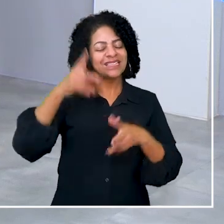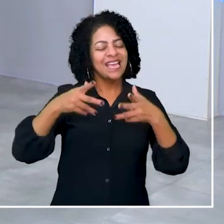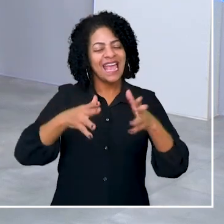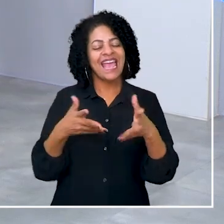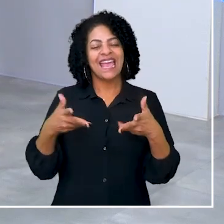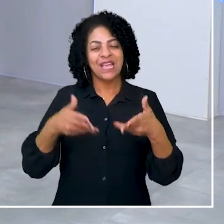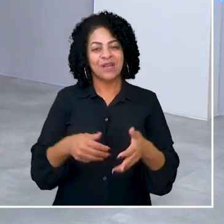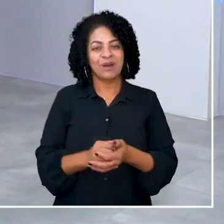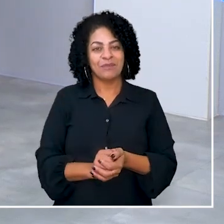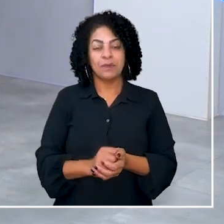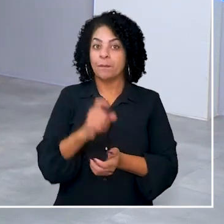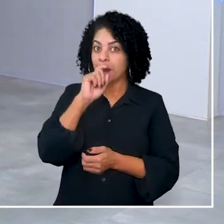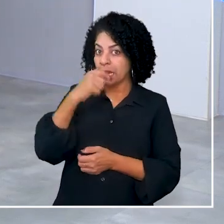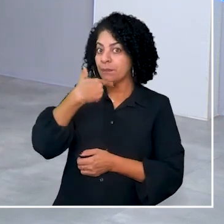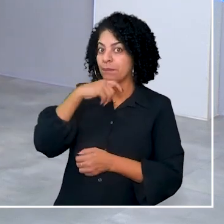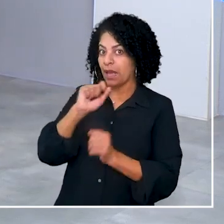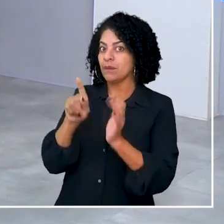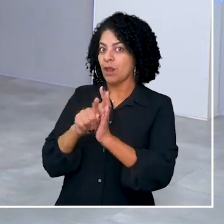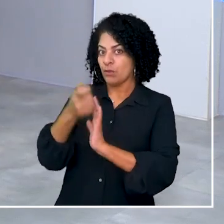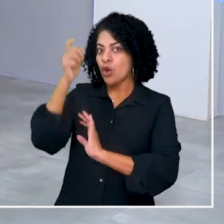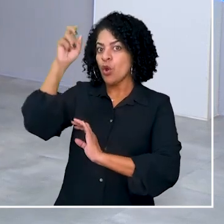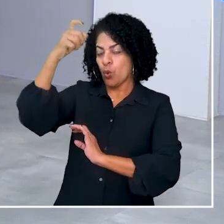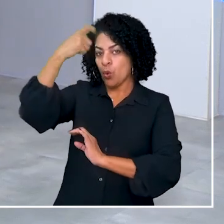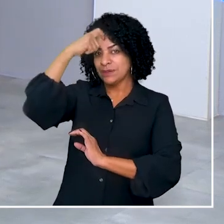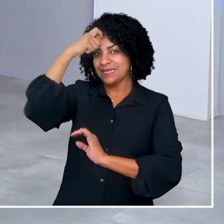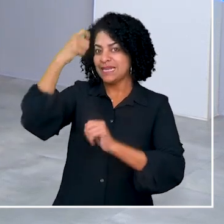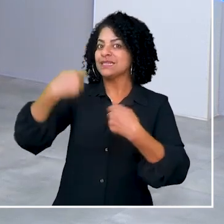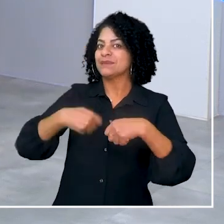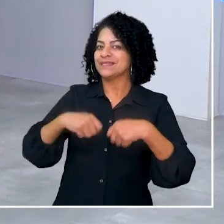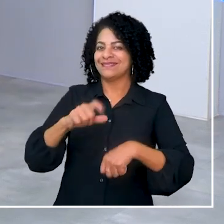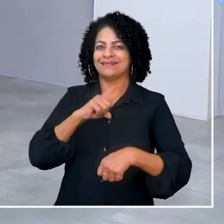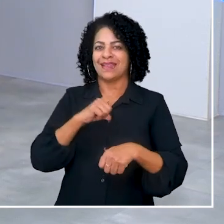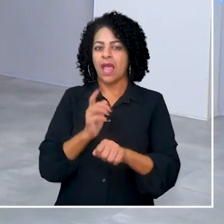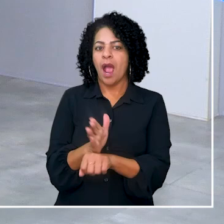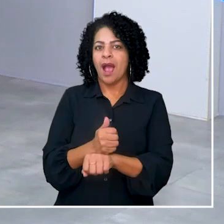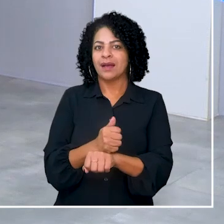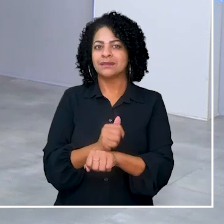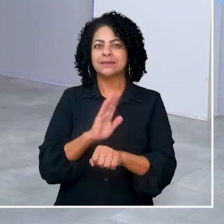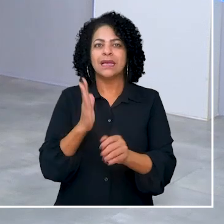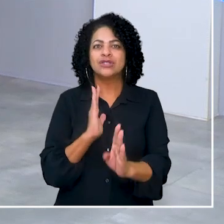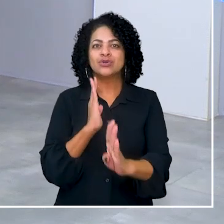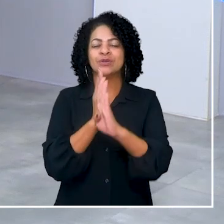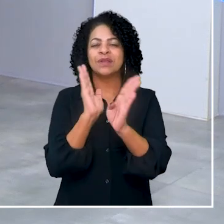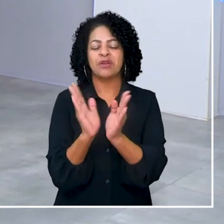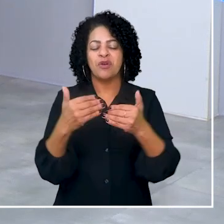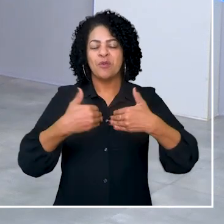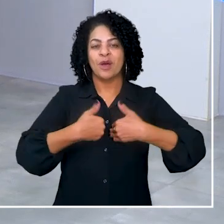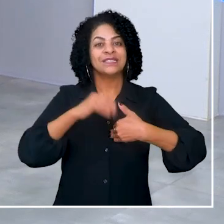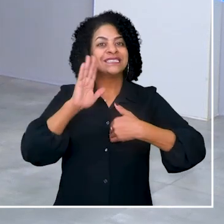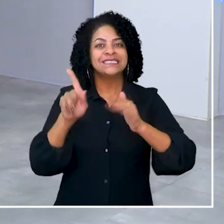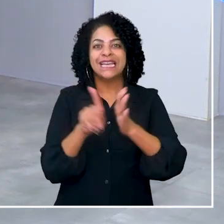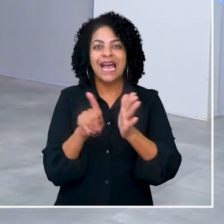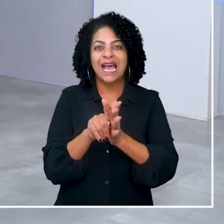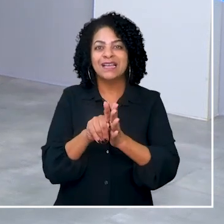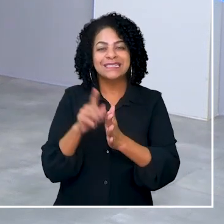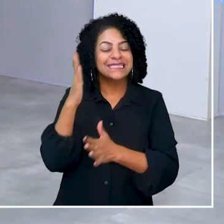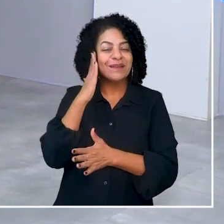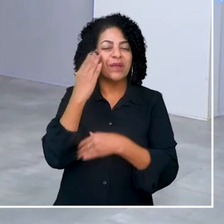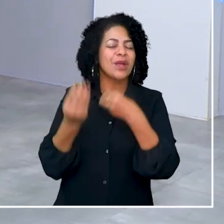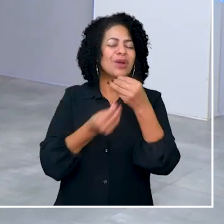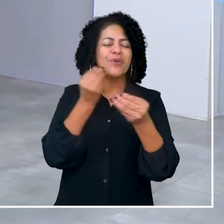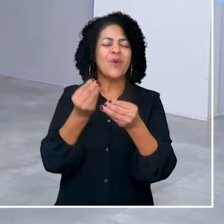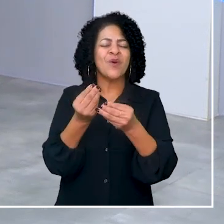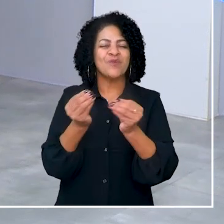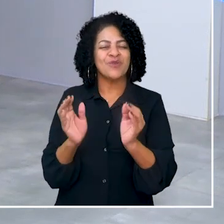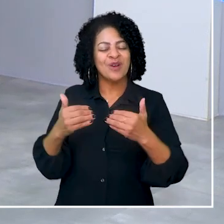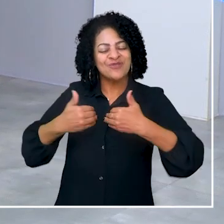Está aí que outras mães e pais tenham consciência sobre a importância de um diagnóstico precoce e possam contar com o suporte adequado